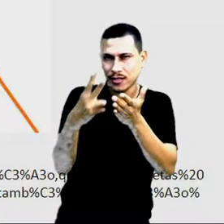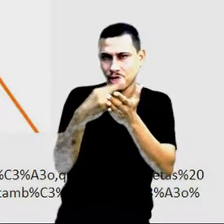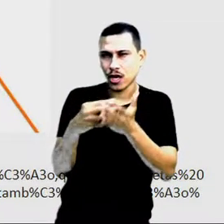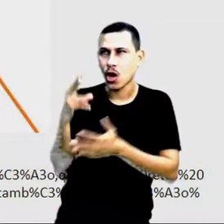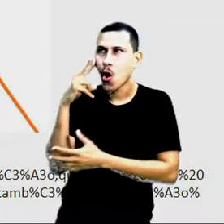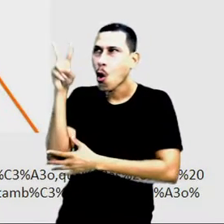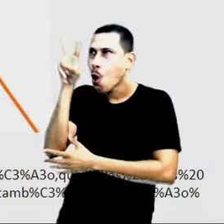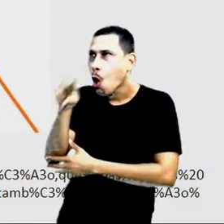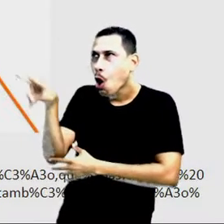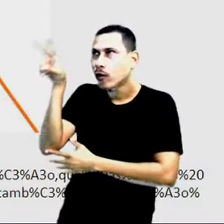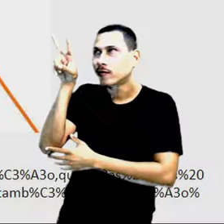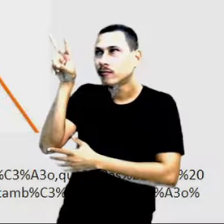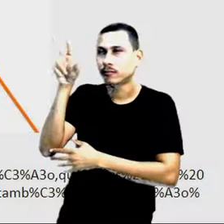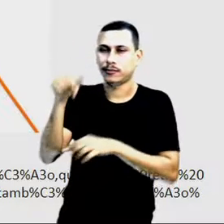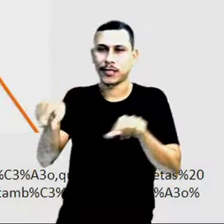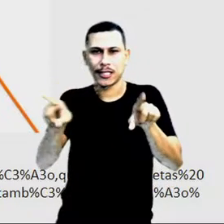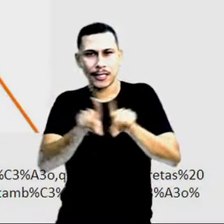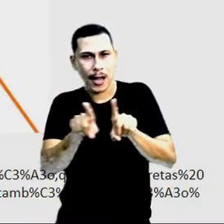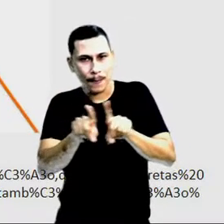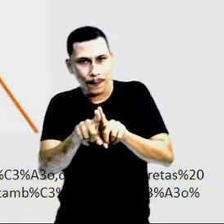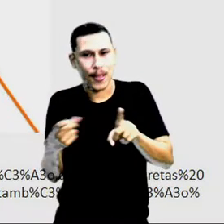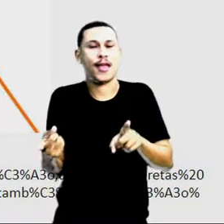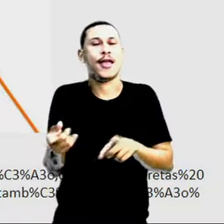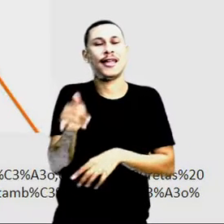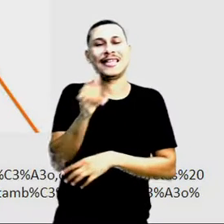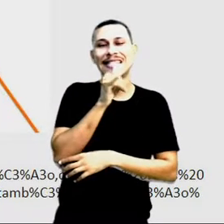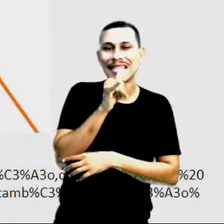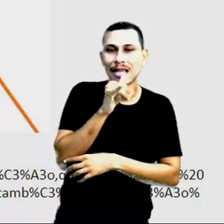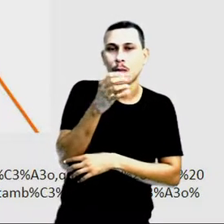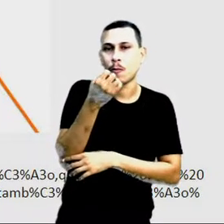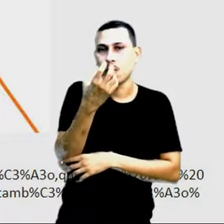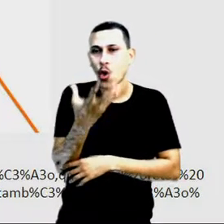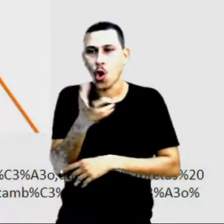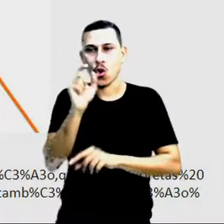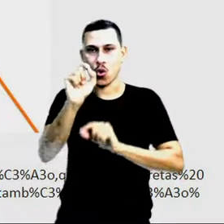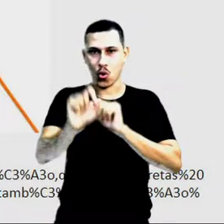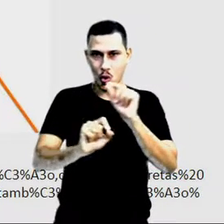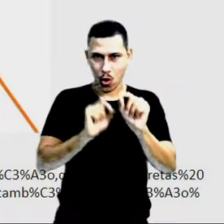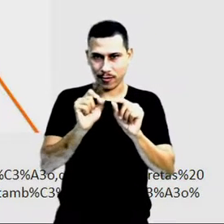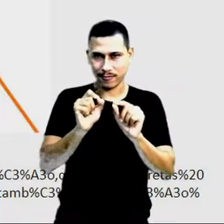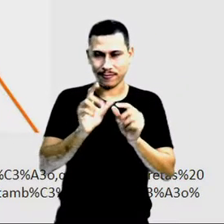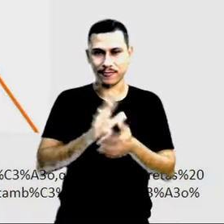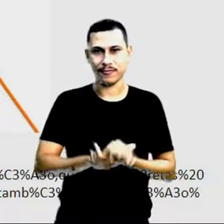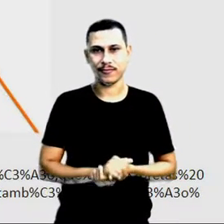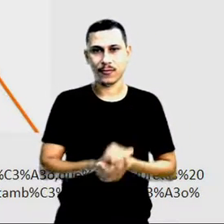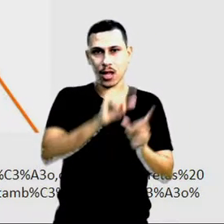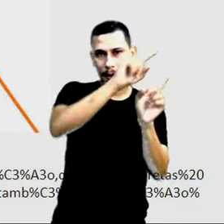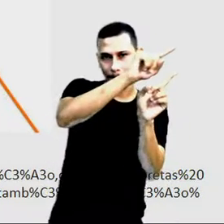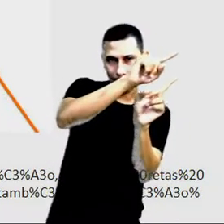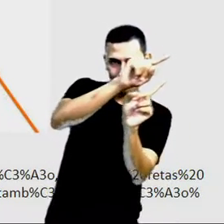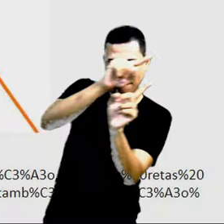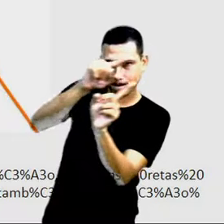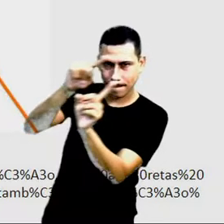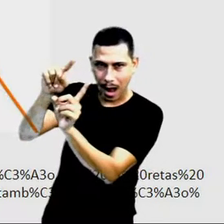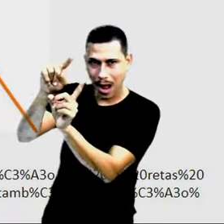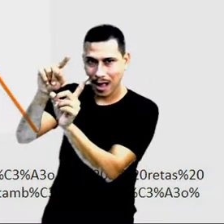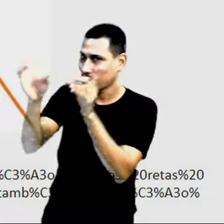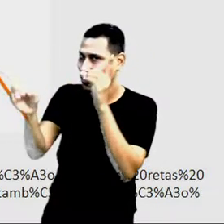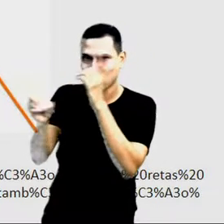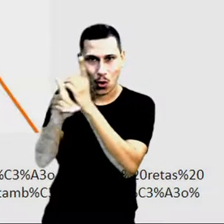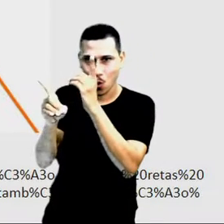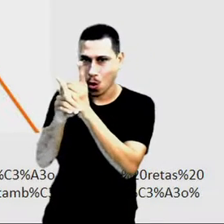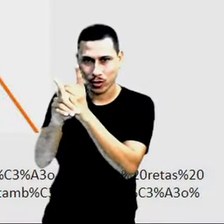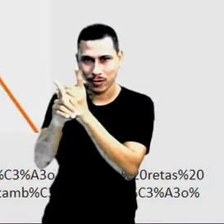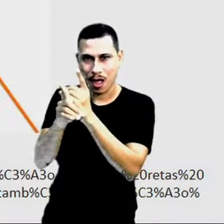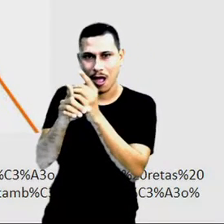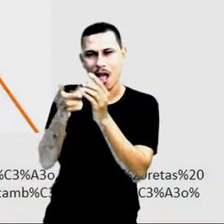embora seja impossível mostrá-las por inteiro, é a seguinte. Então, a gente tem aqui duas retas paralelas que ela vai